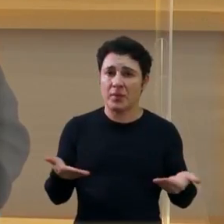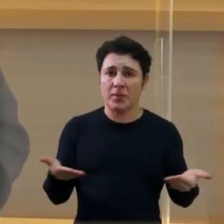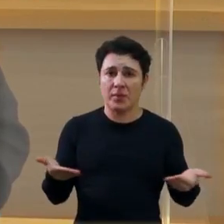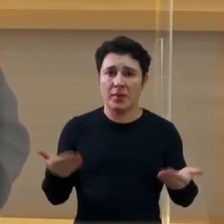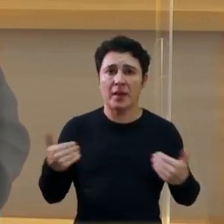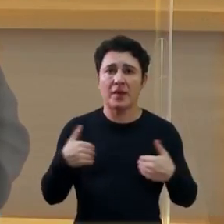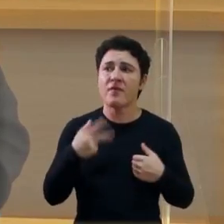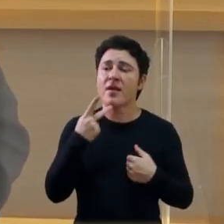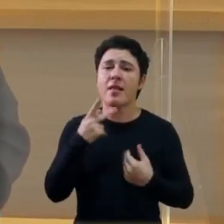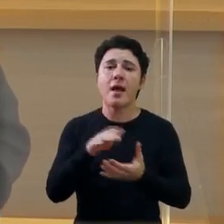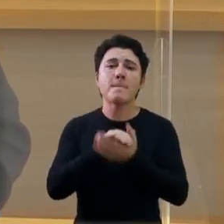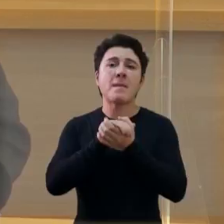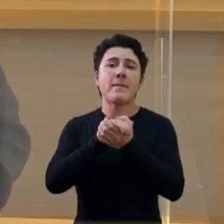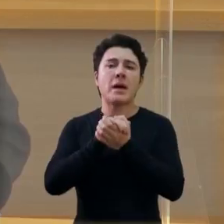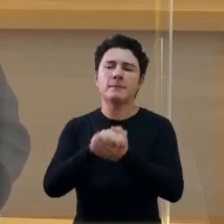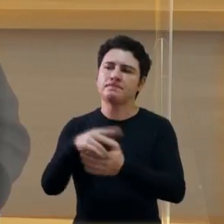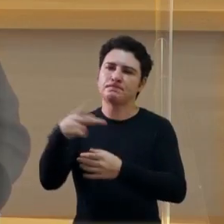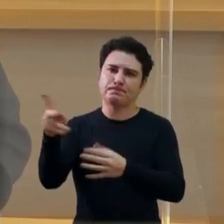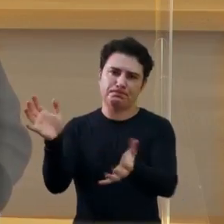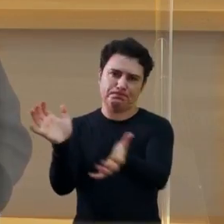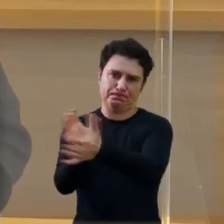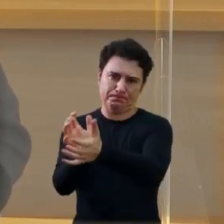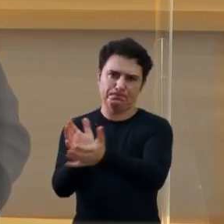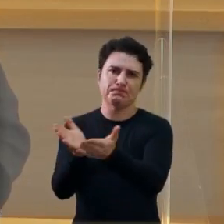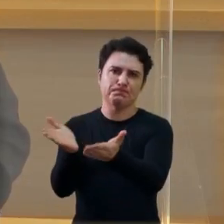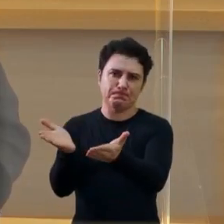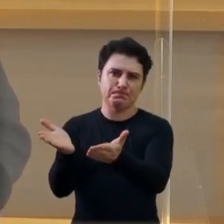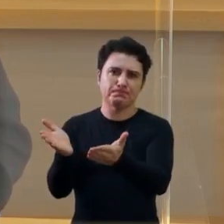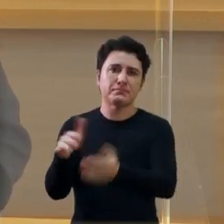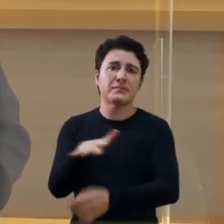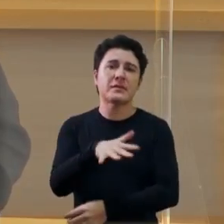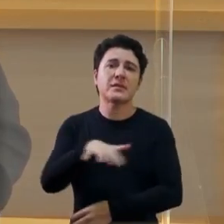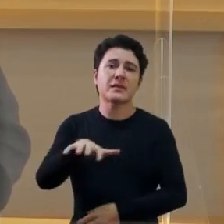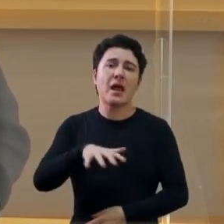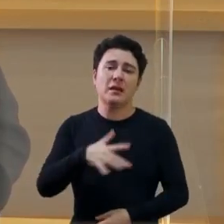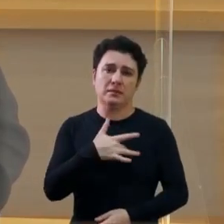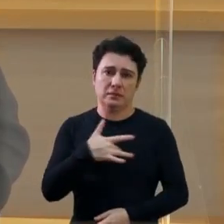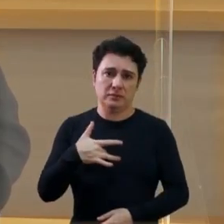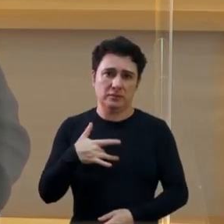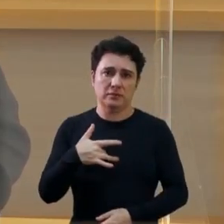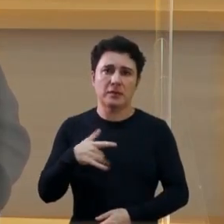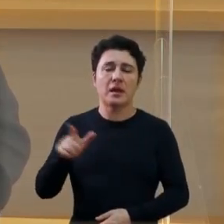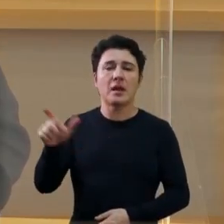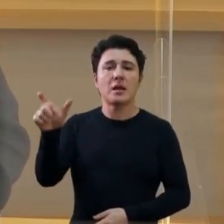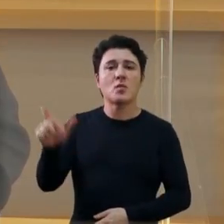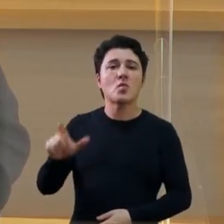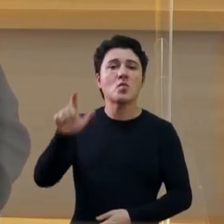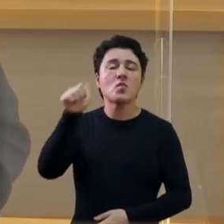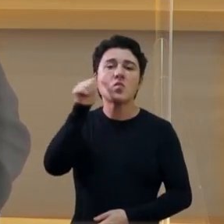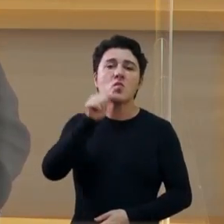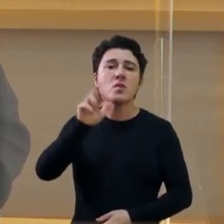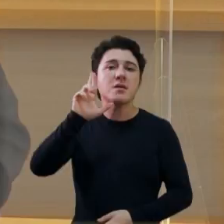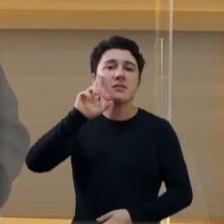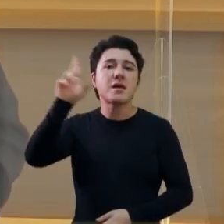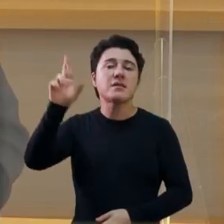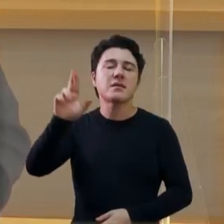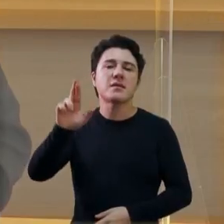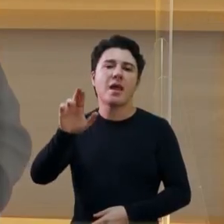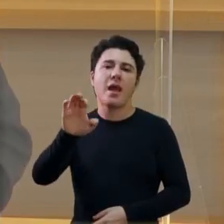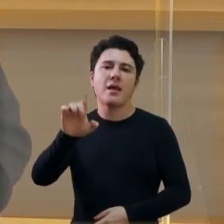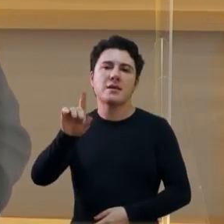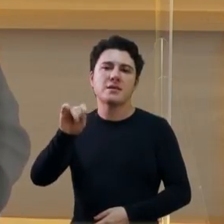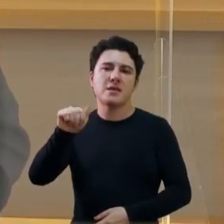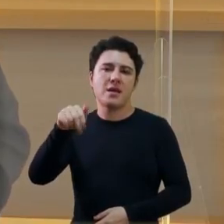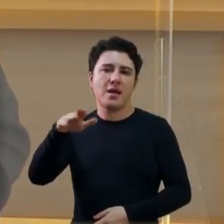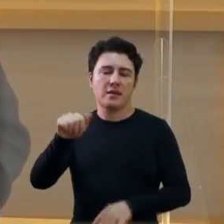dar os parabéns a toda essa equipe. Toda essa equipe de saúde, encabeçada pela Eliana Naim e pelo prefeito. É